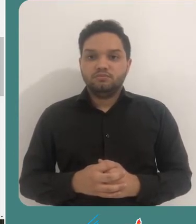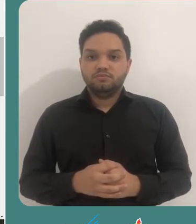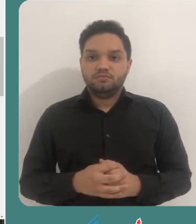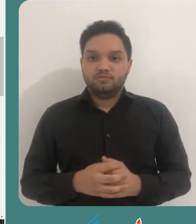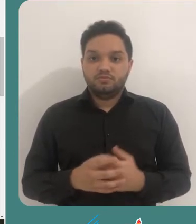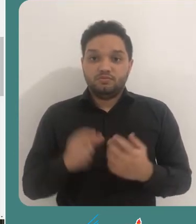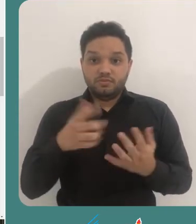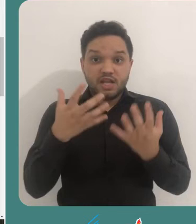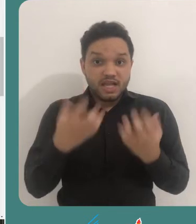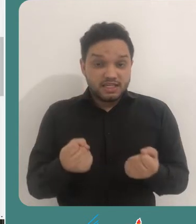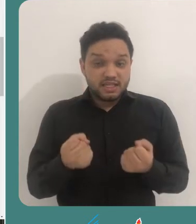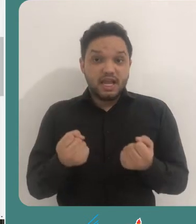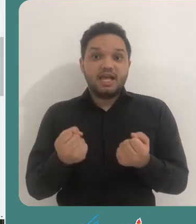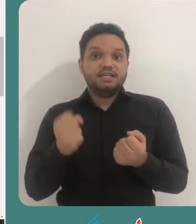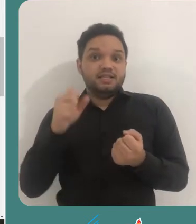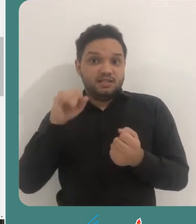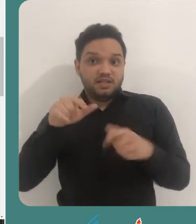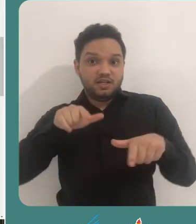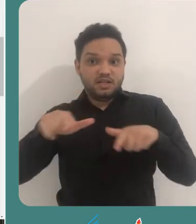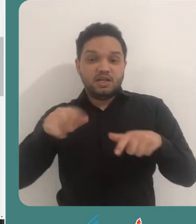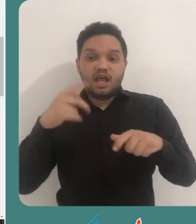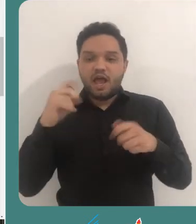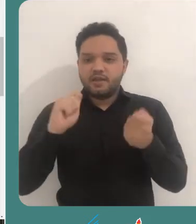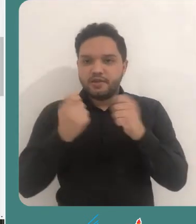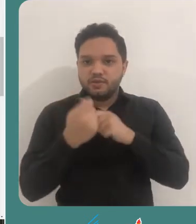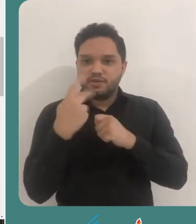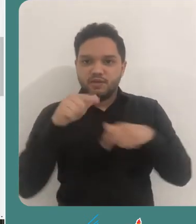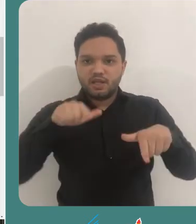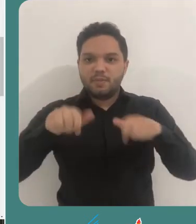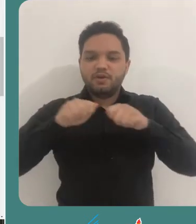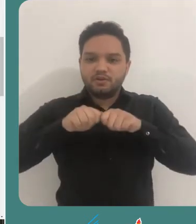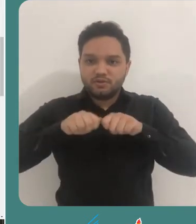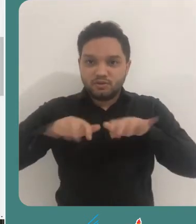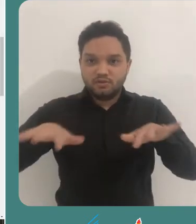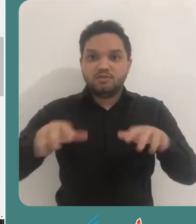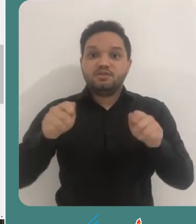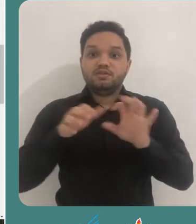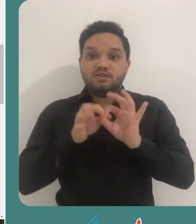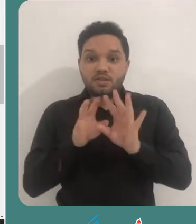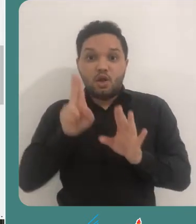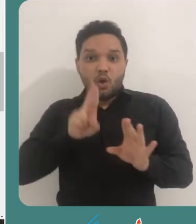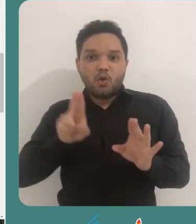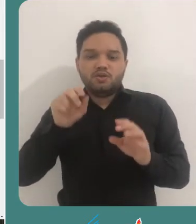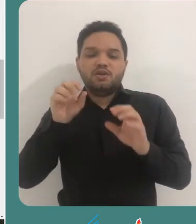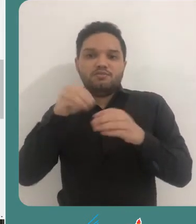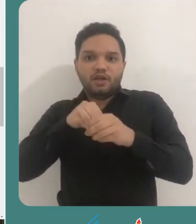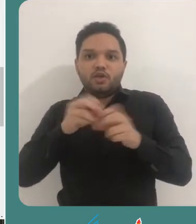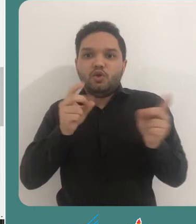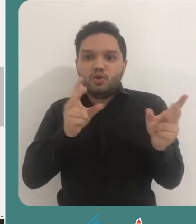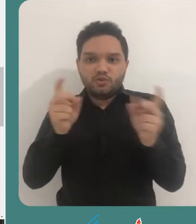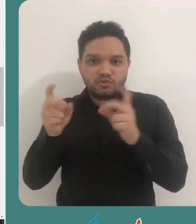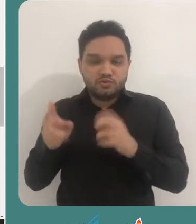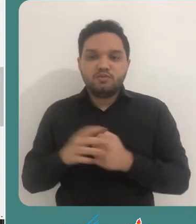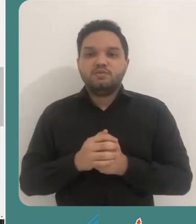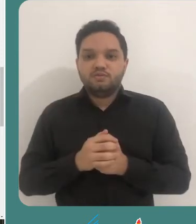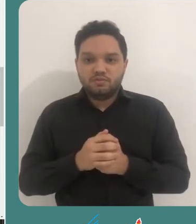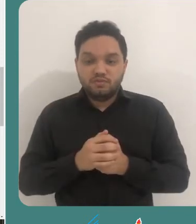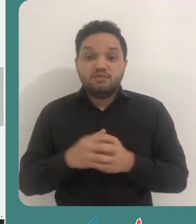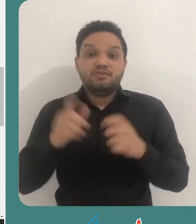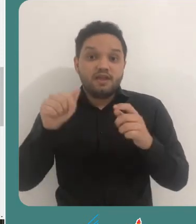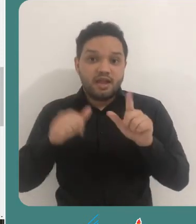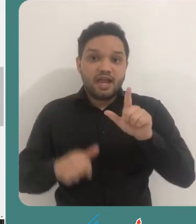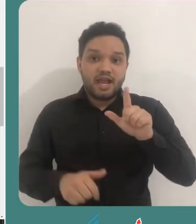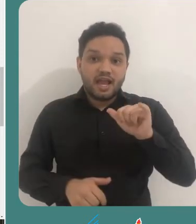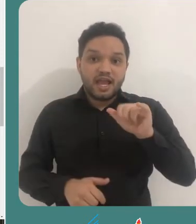Ao aceitar que adaptações do seu trabalho sejam compartilhadas e permitir seu uso comercial, você estará